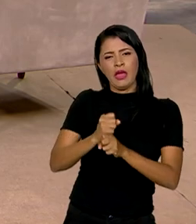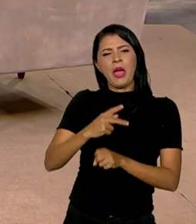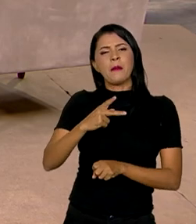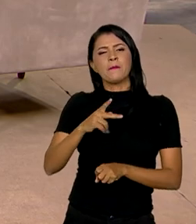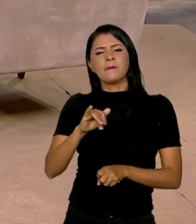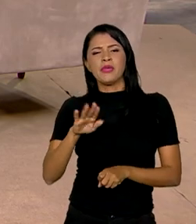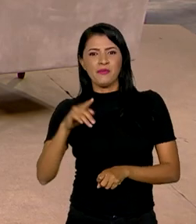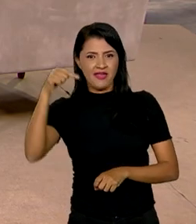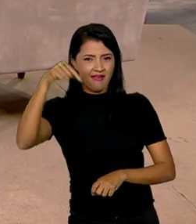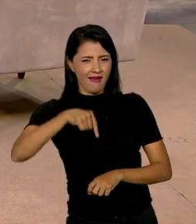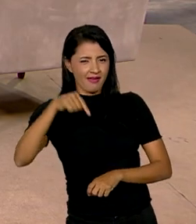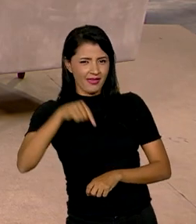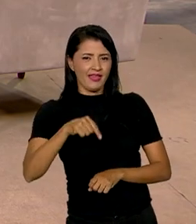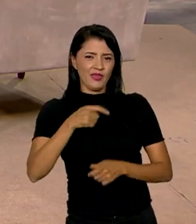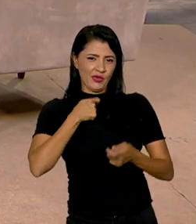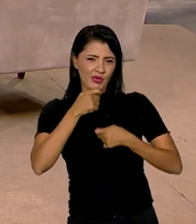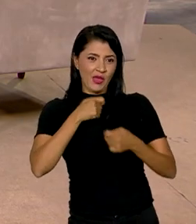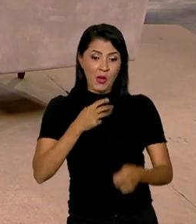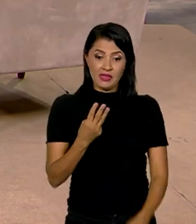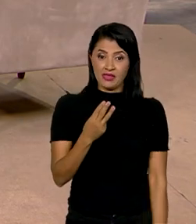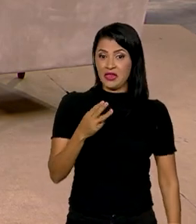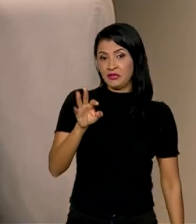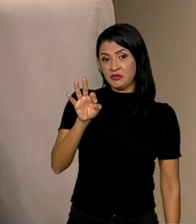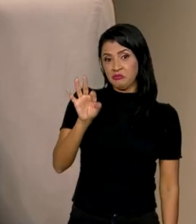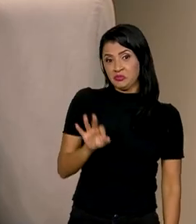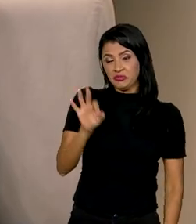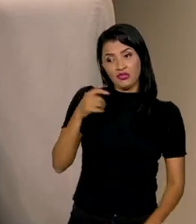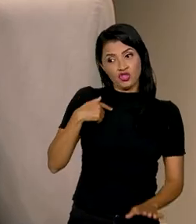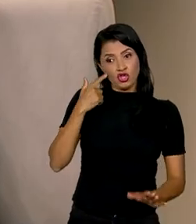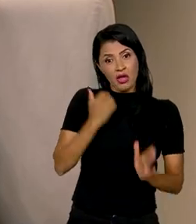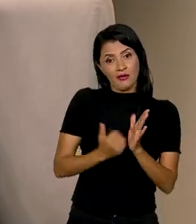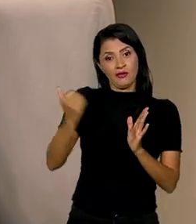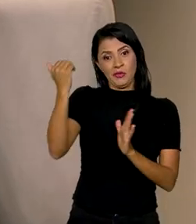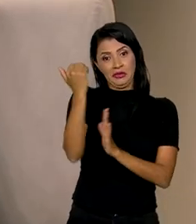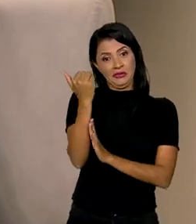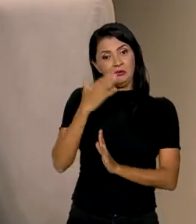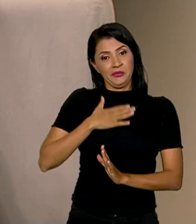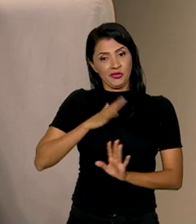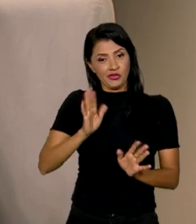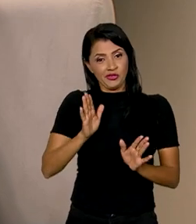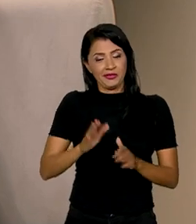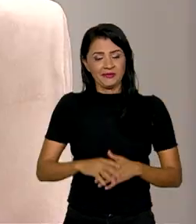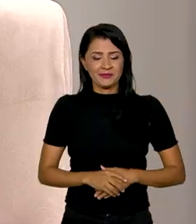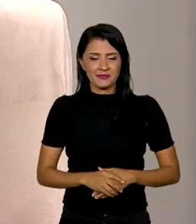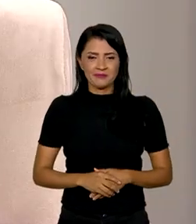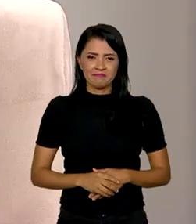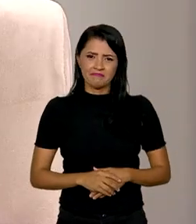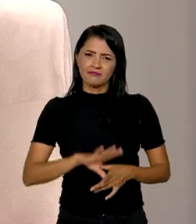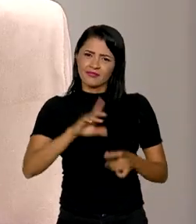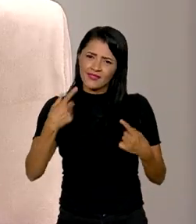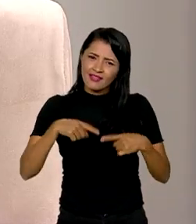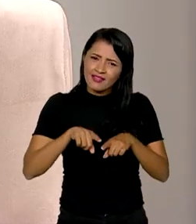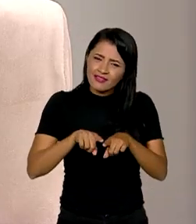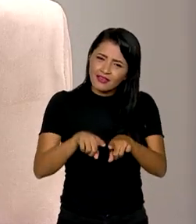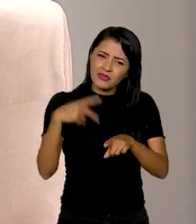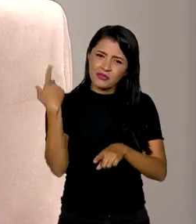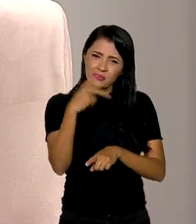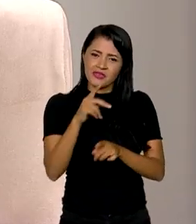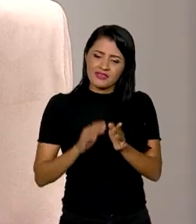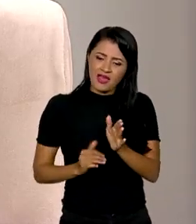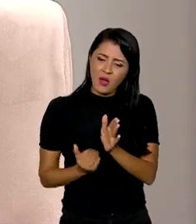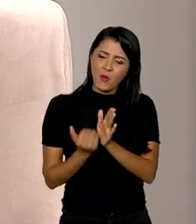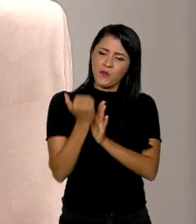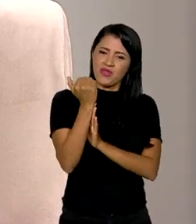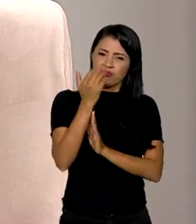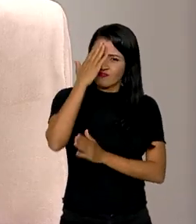aqui nesse jornal em 3%, já estou, obviamente, aumentando a minha previsão. Olha, e alinhado com esse aumento de